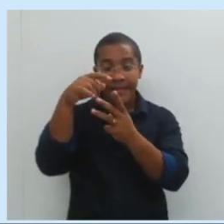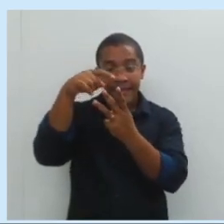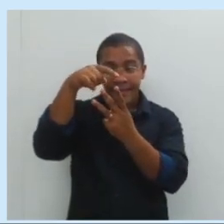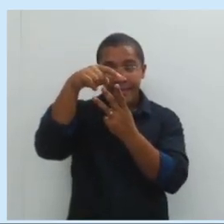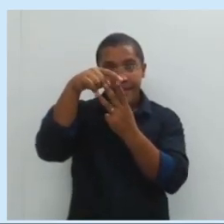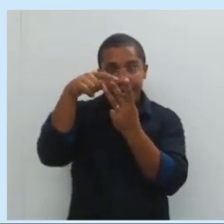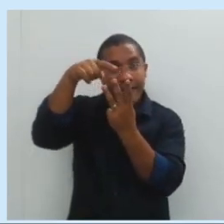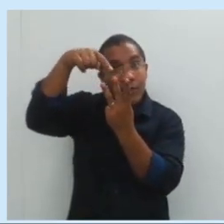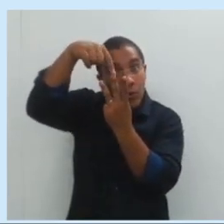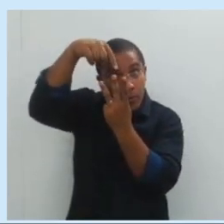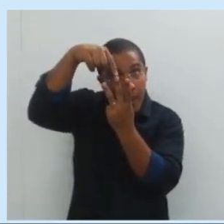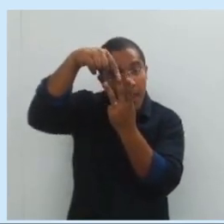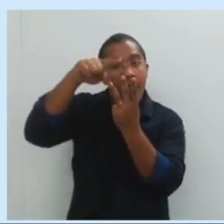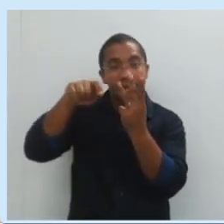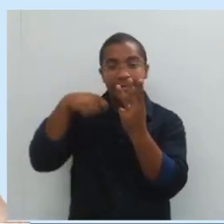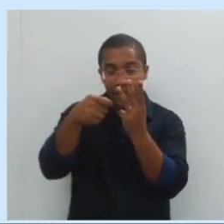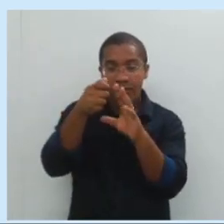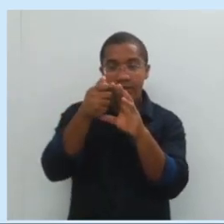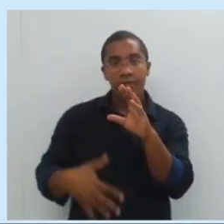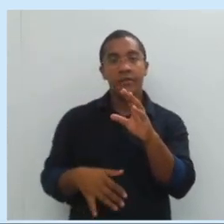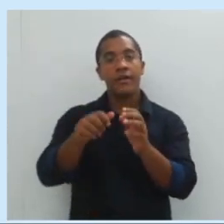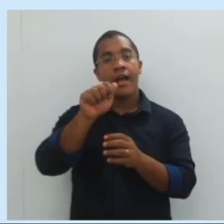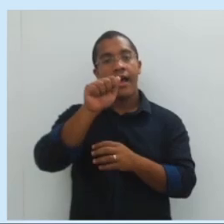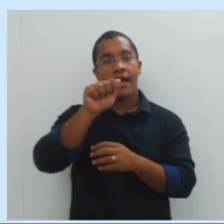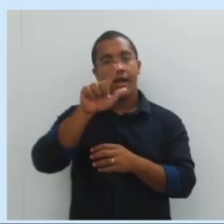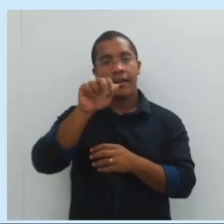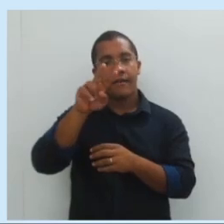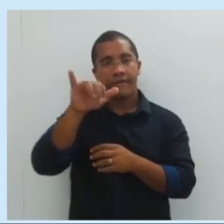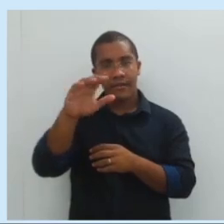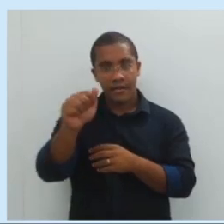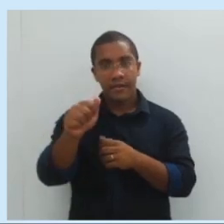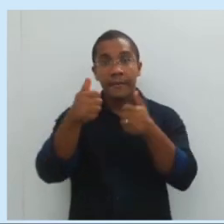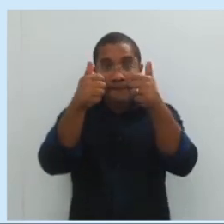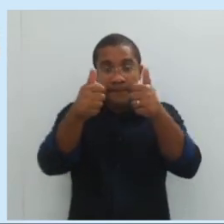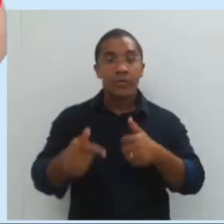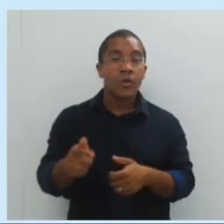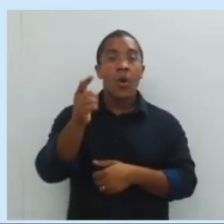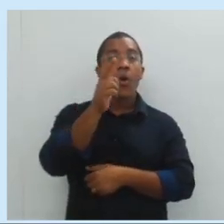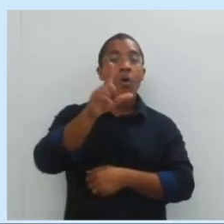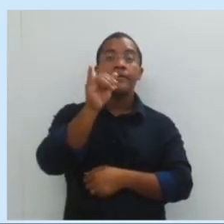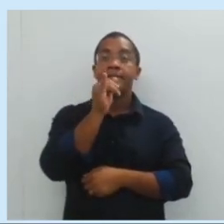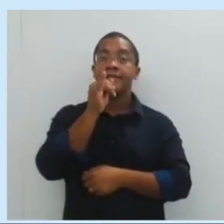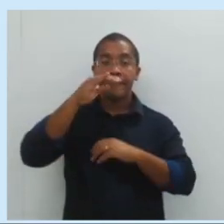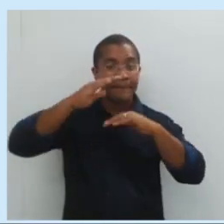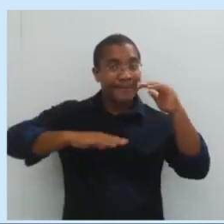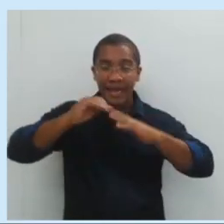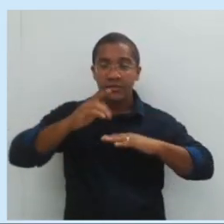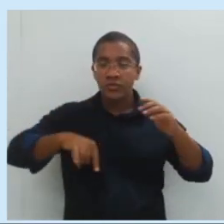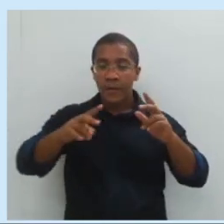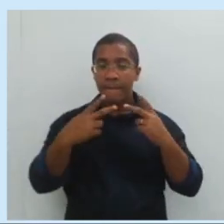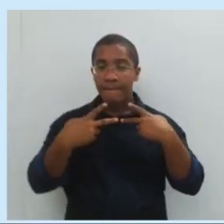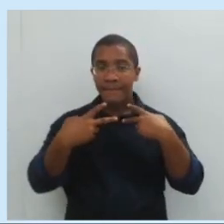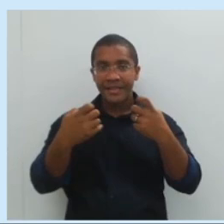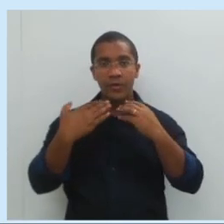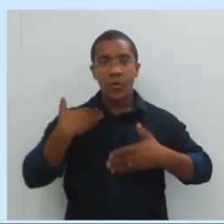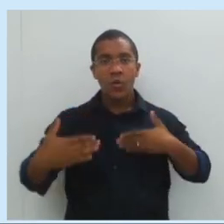no meio é que classifica a alavanca. Outro exemplo prático demais no nosso corpo de máquinas